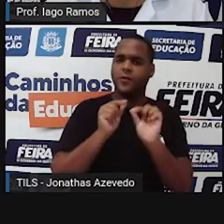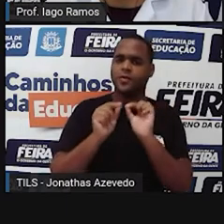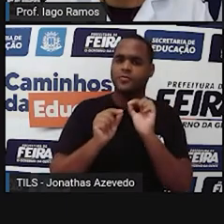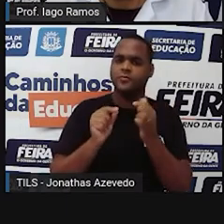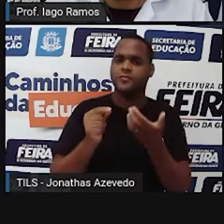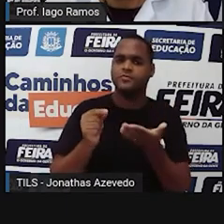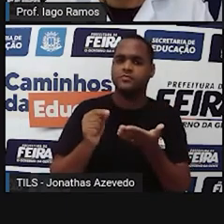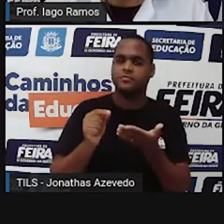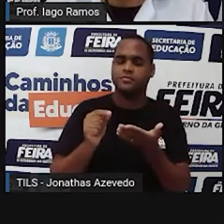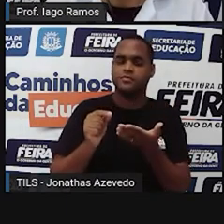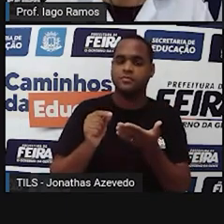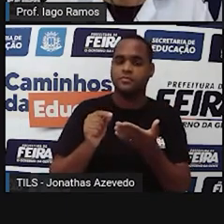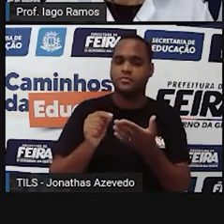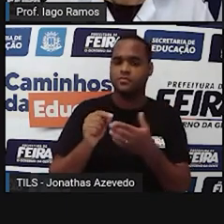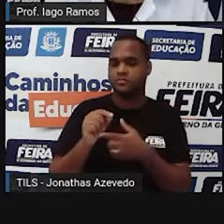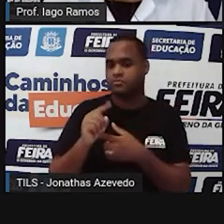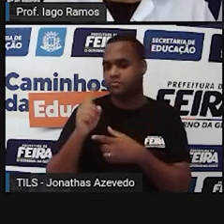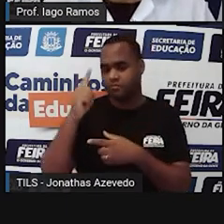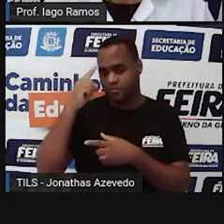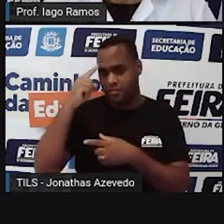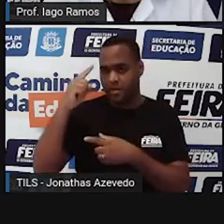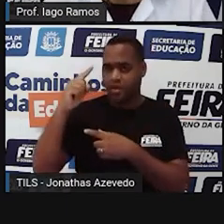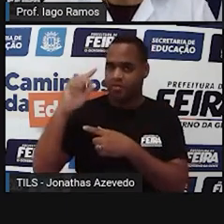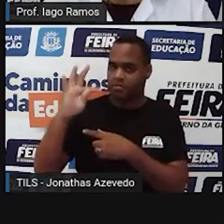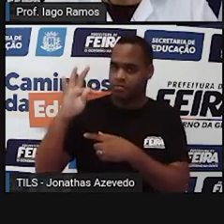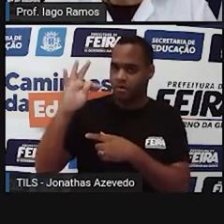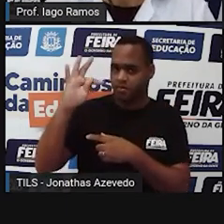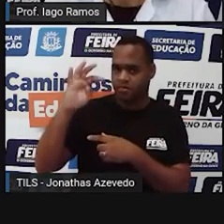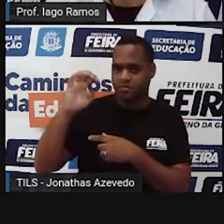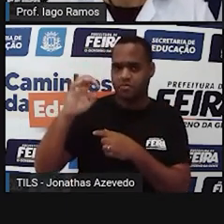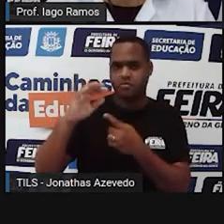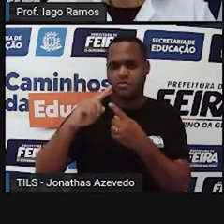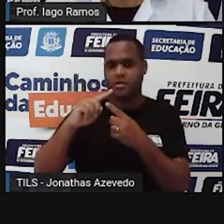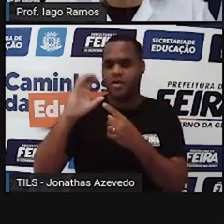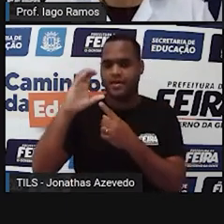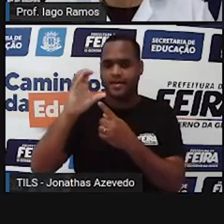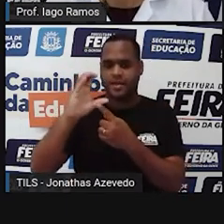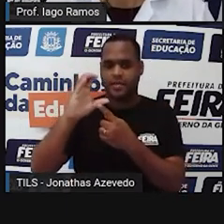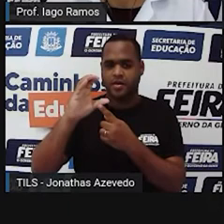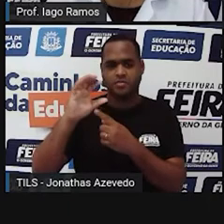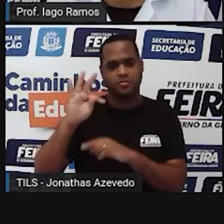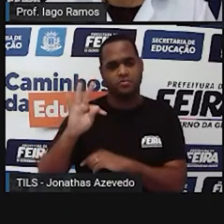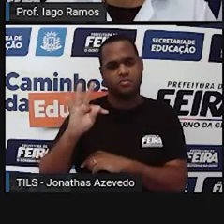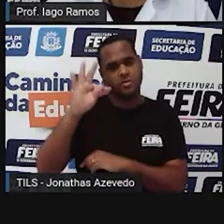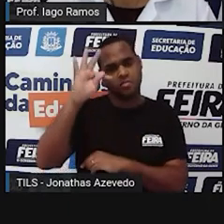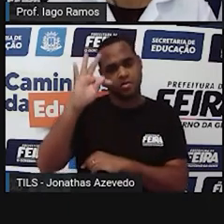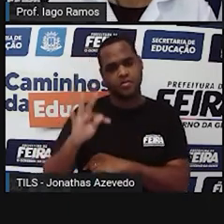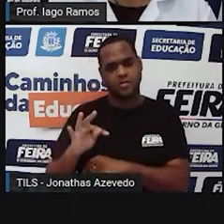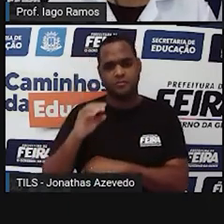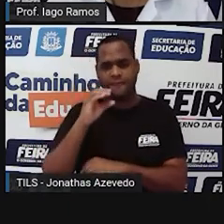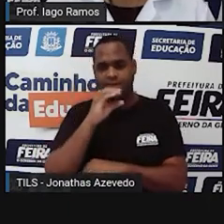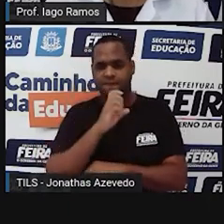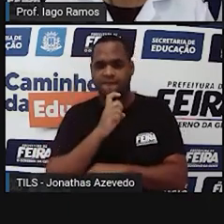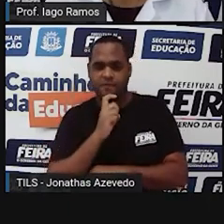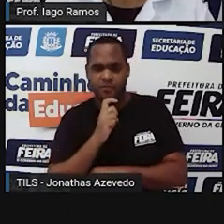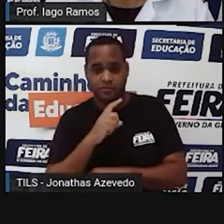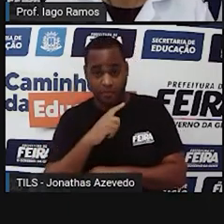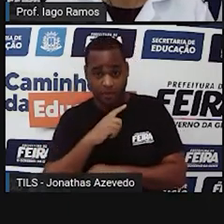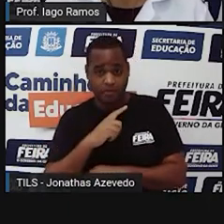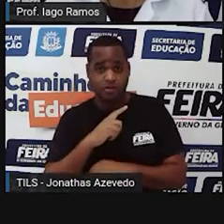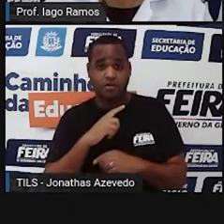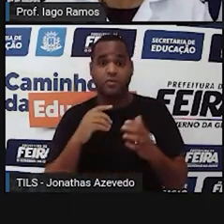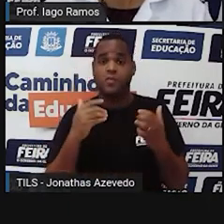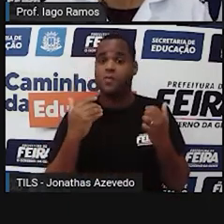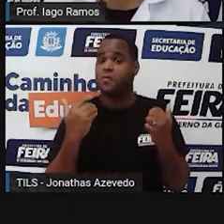foi tempo, clima ou temperatura. Qual dessas medidas mais